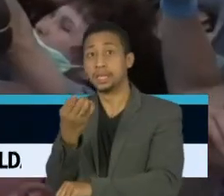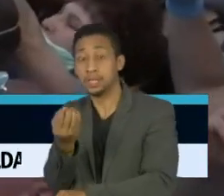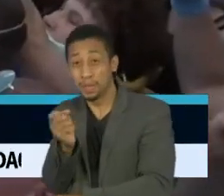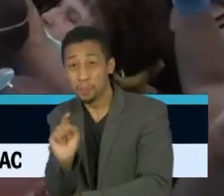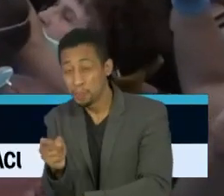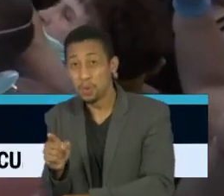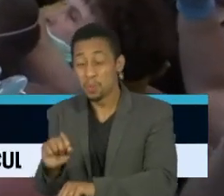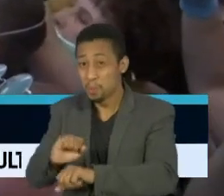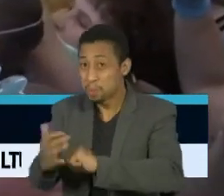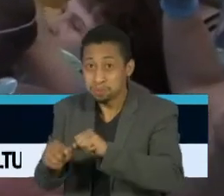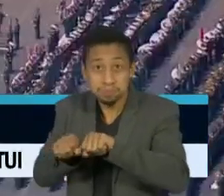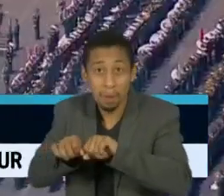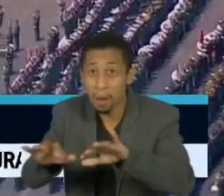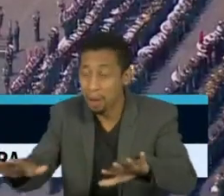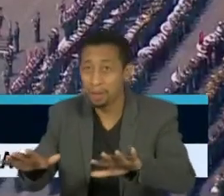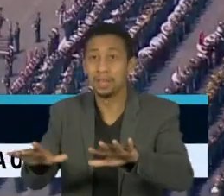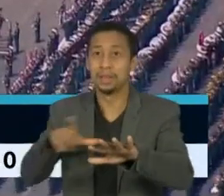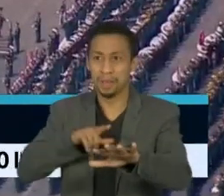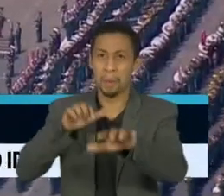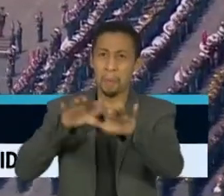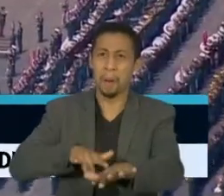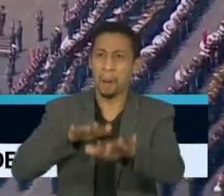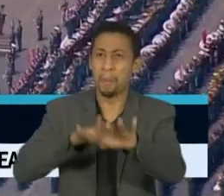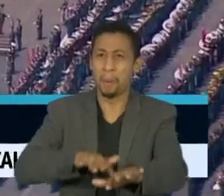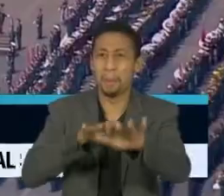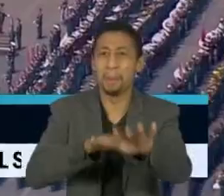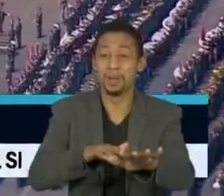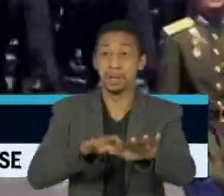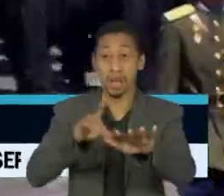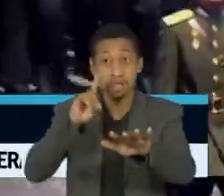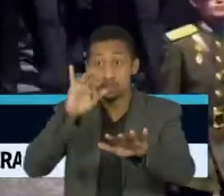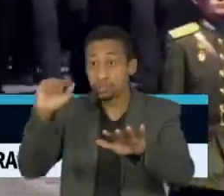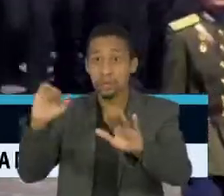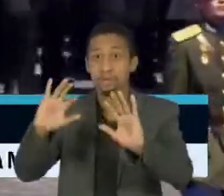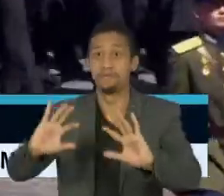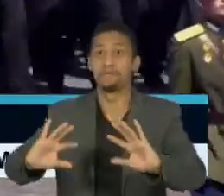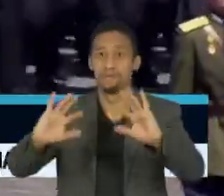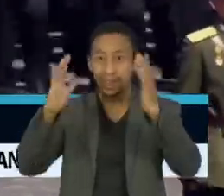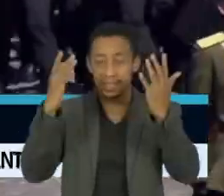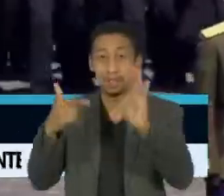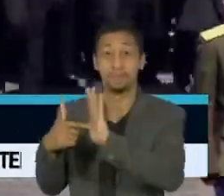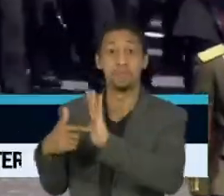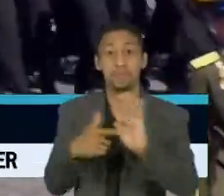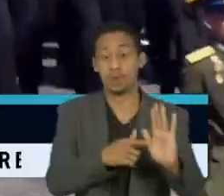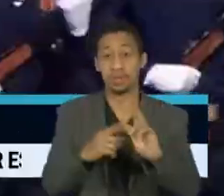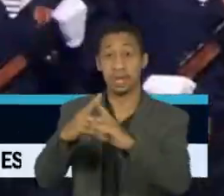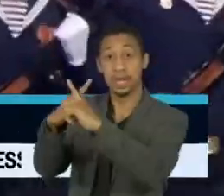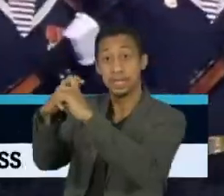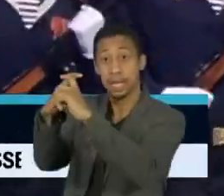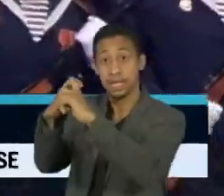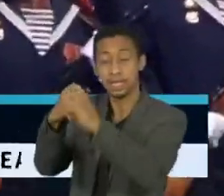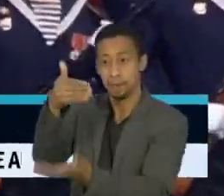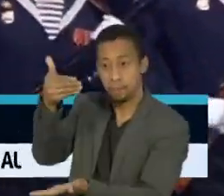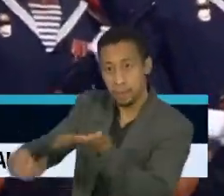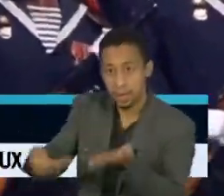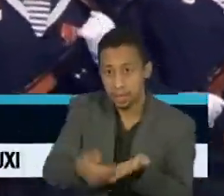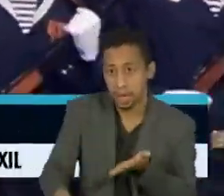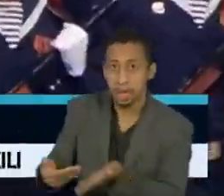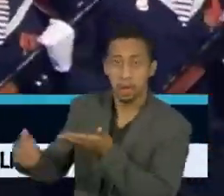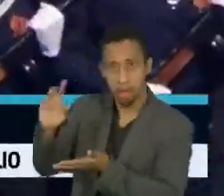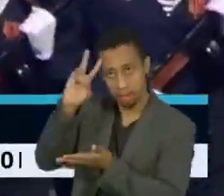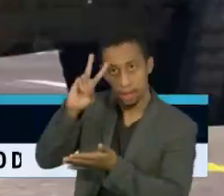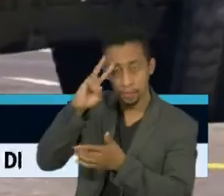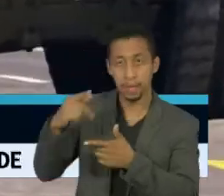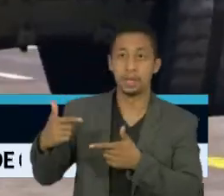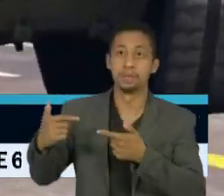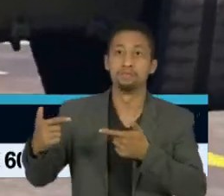aglomerações durante a celebração no Dia da Vitória. A data lembra a derrota dos nazistas pelo exército soviético na Segunda Guerra